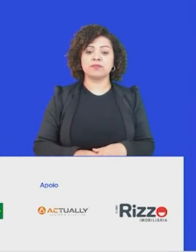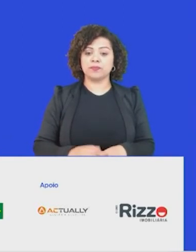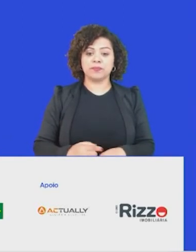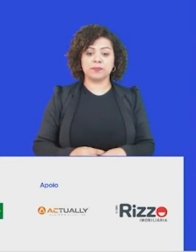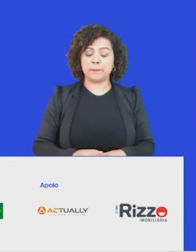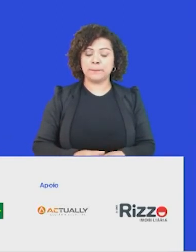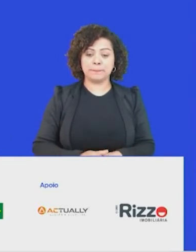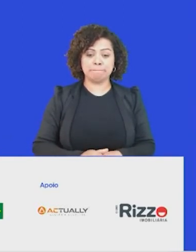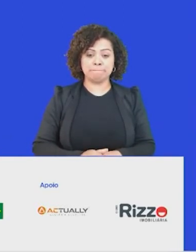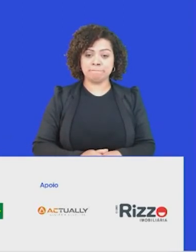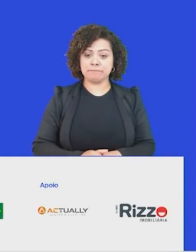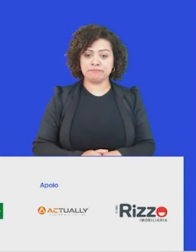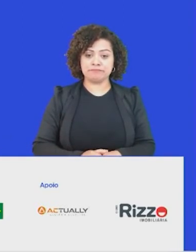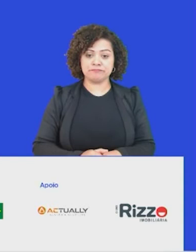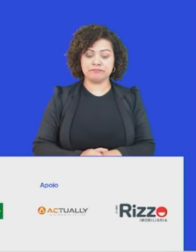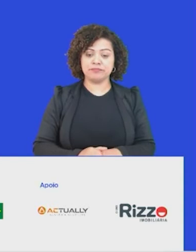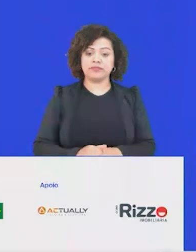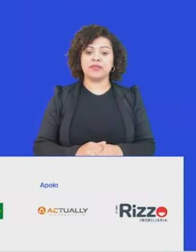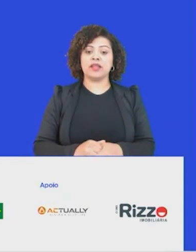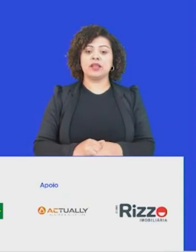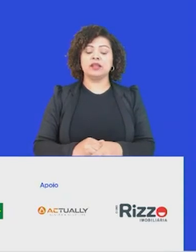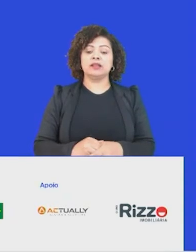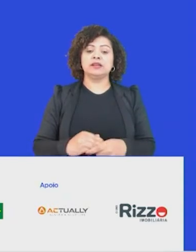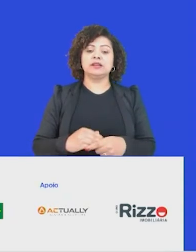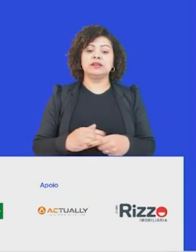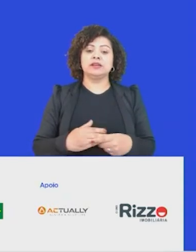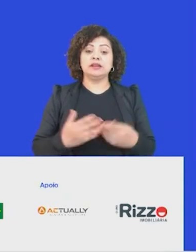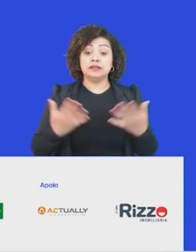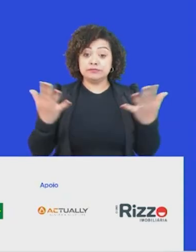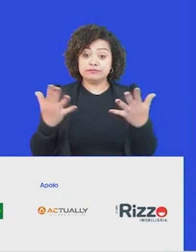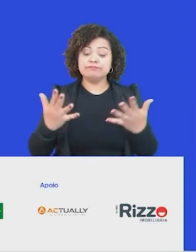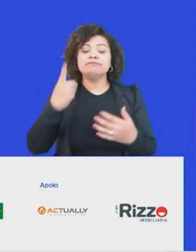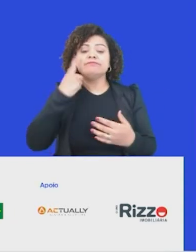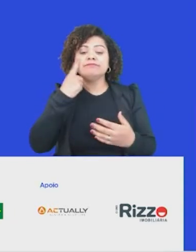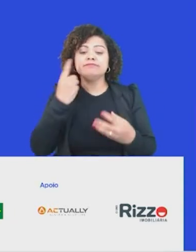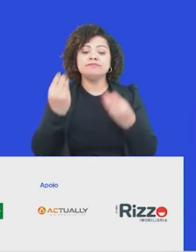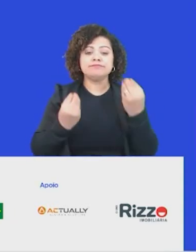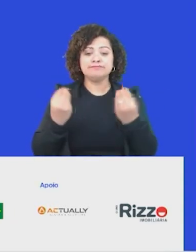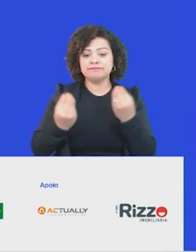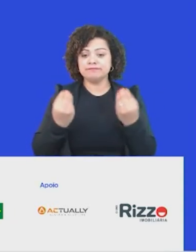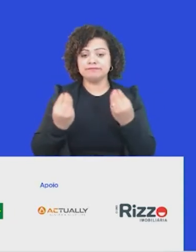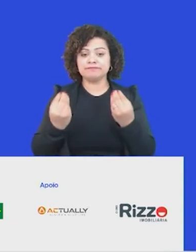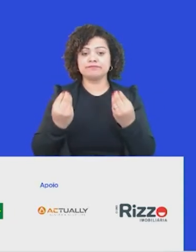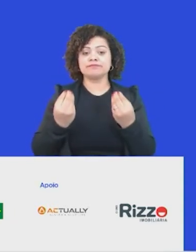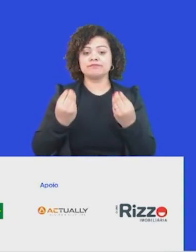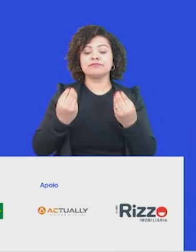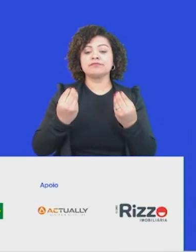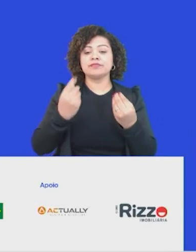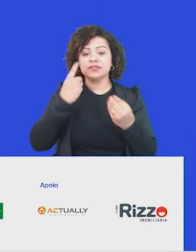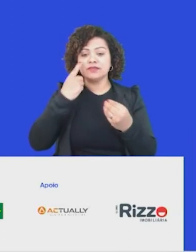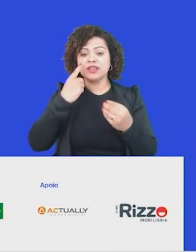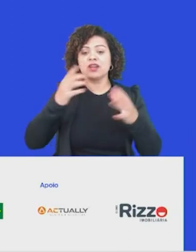de astros inteligentes para as pessoas e para o planeta. E isso se desdobra em diretrizes que são dez dentro do nosso